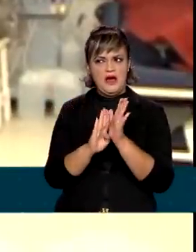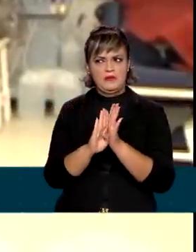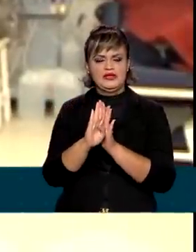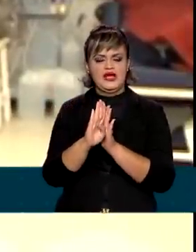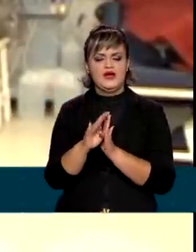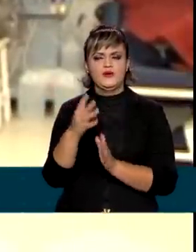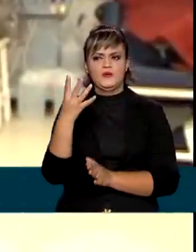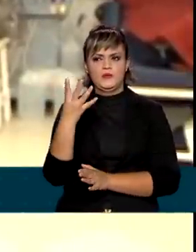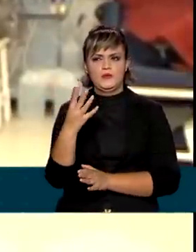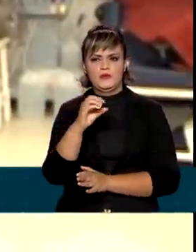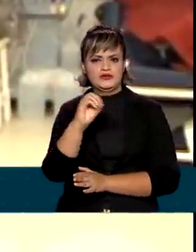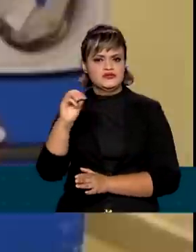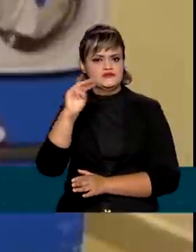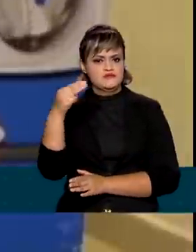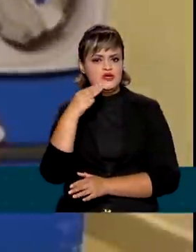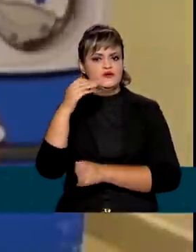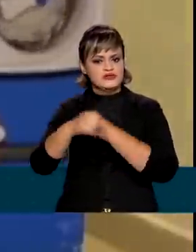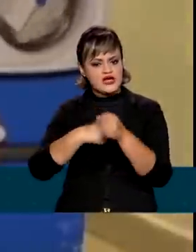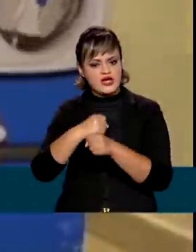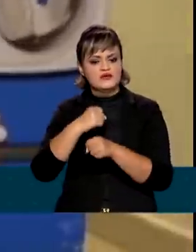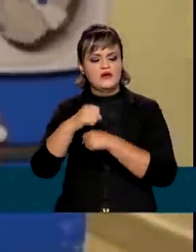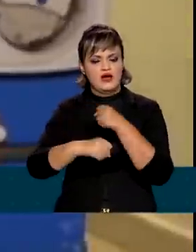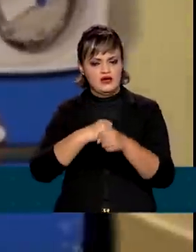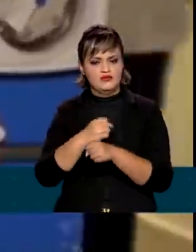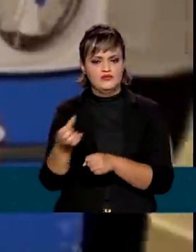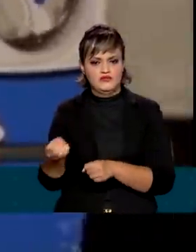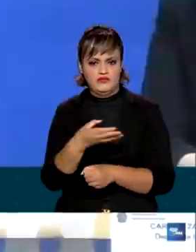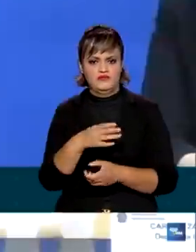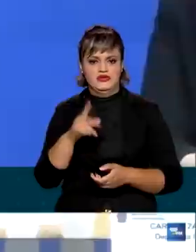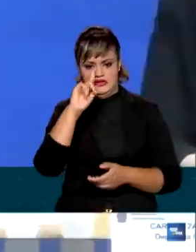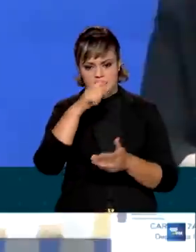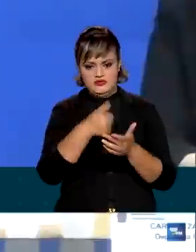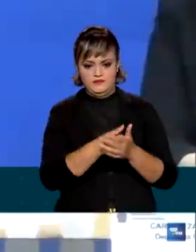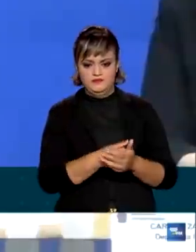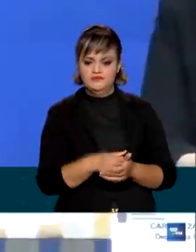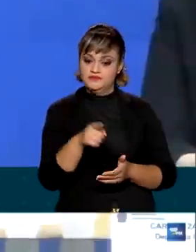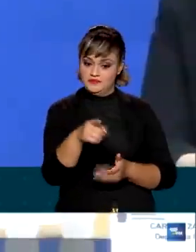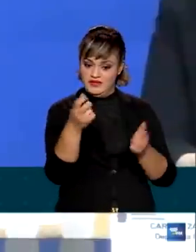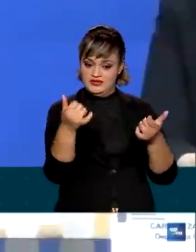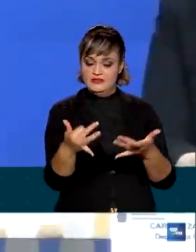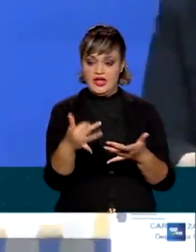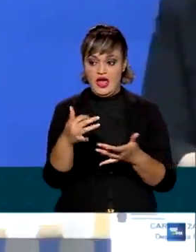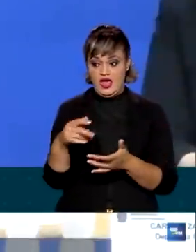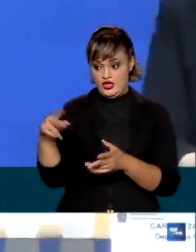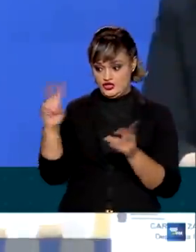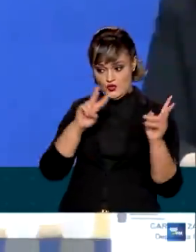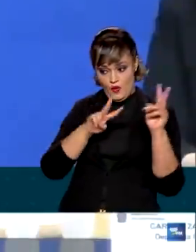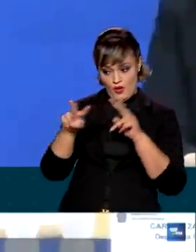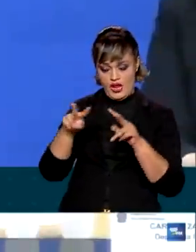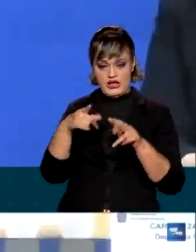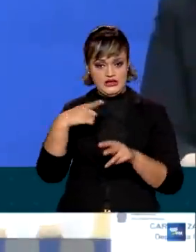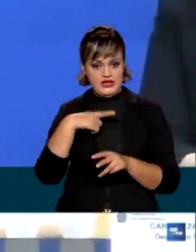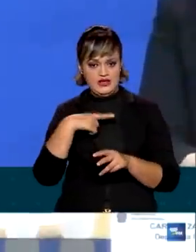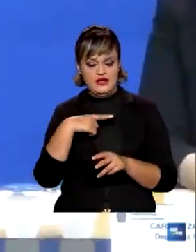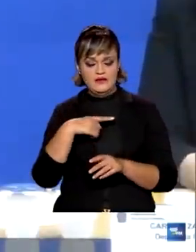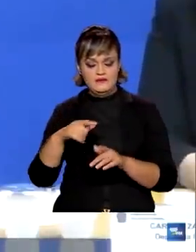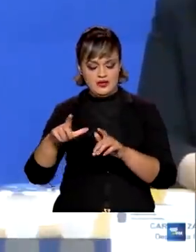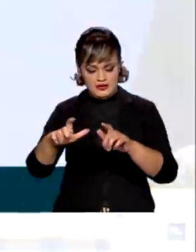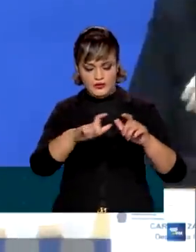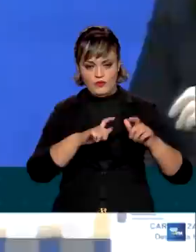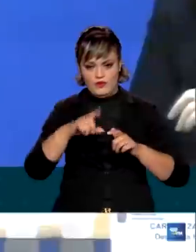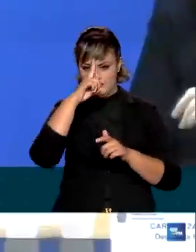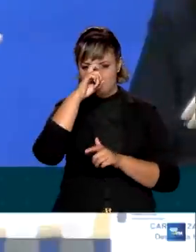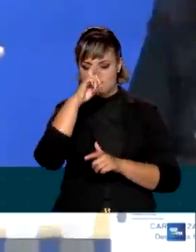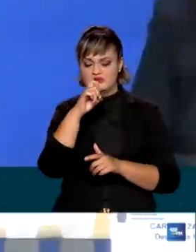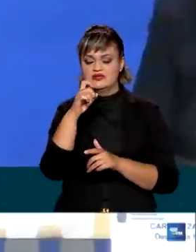400 milhões por ano com a nova medida do governo. Temos esse olhar para que as clínicas sejam sustentáveis.